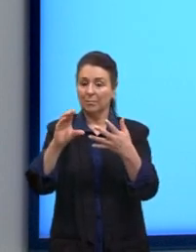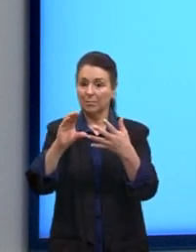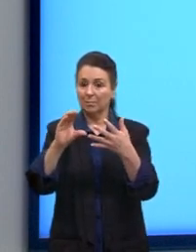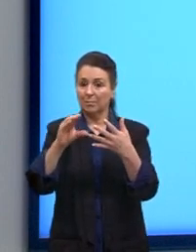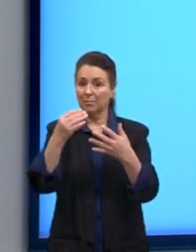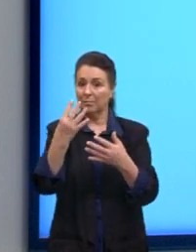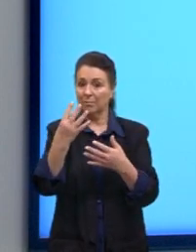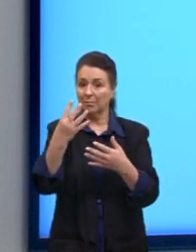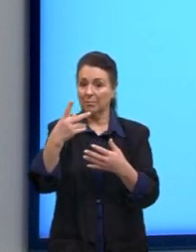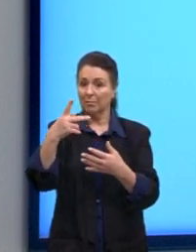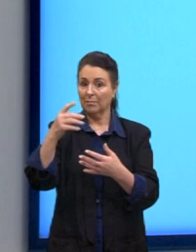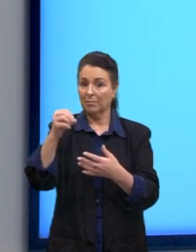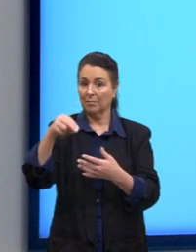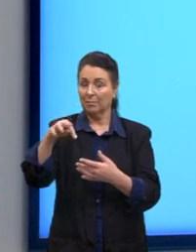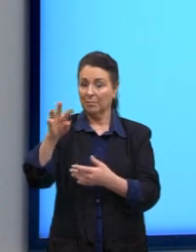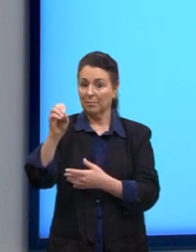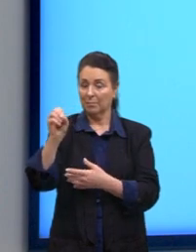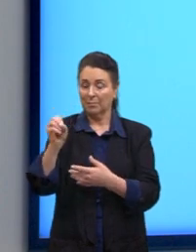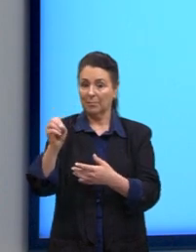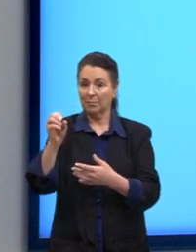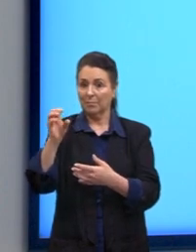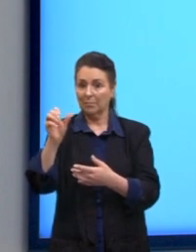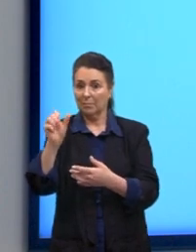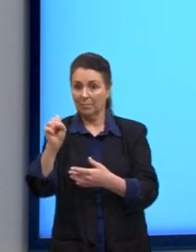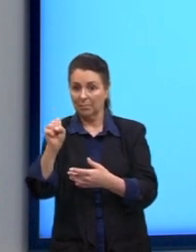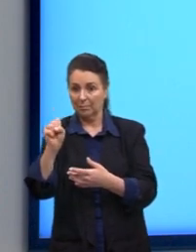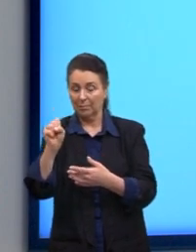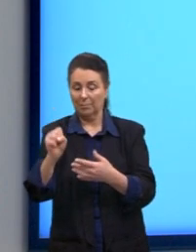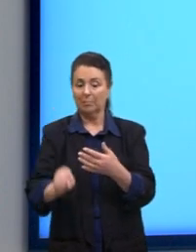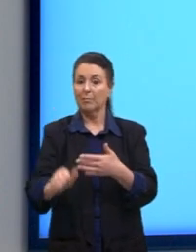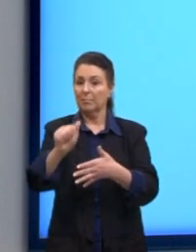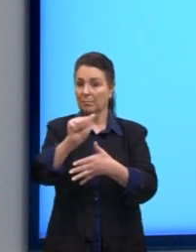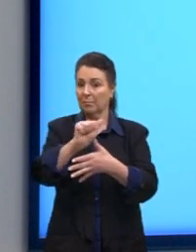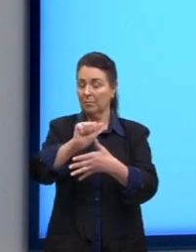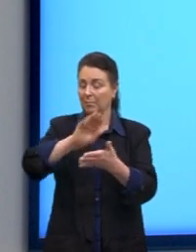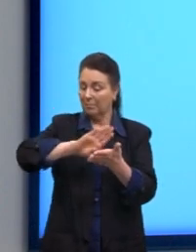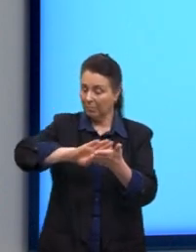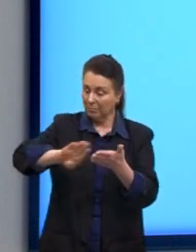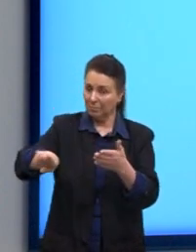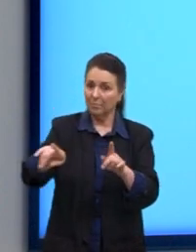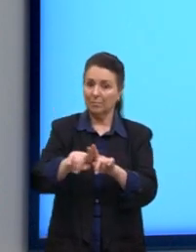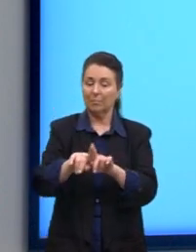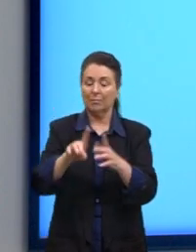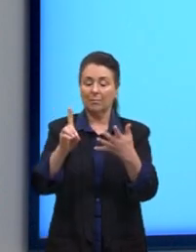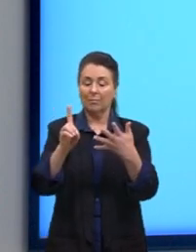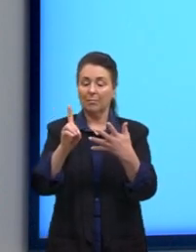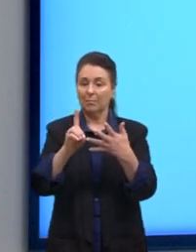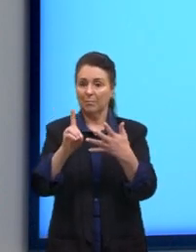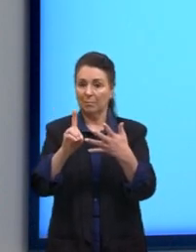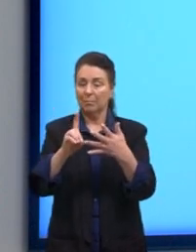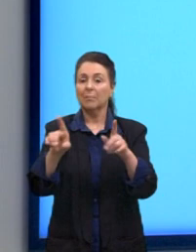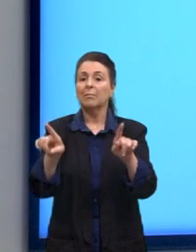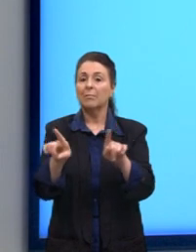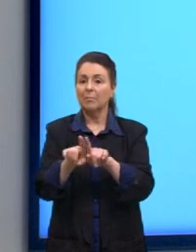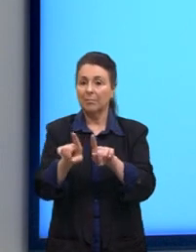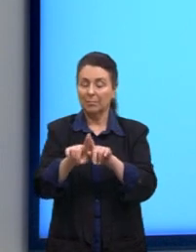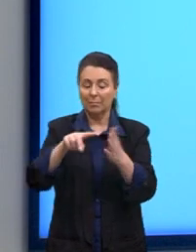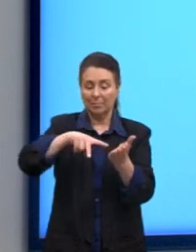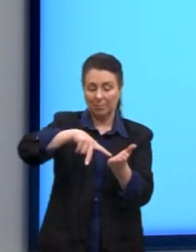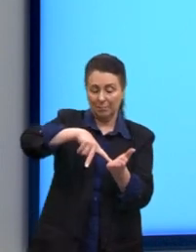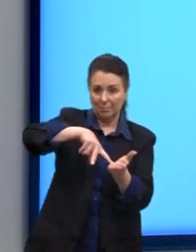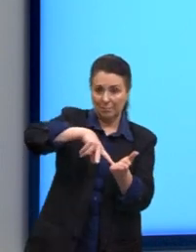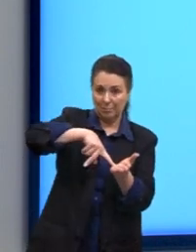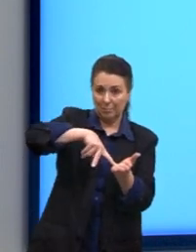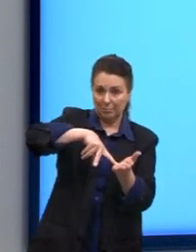Já eliminamos a letra A também, porque essa aqui é maior, então. Letra D também traz uma circunferência.